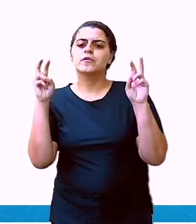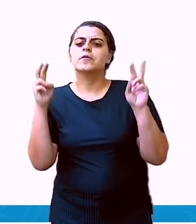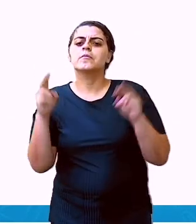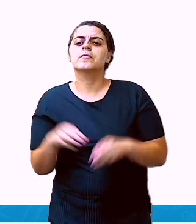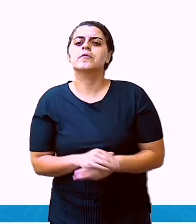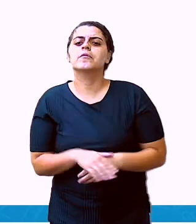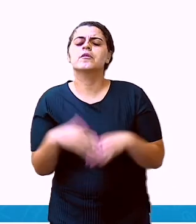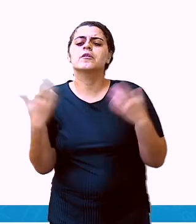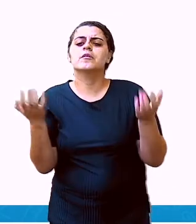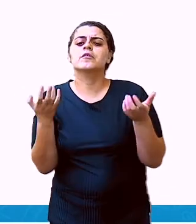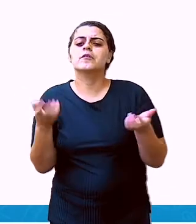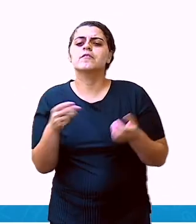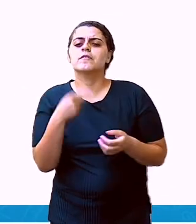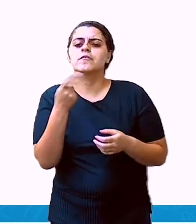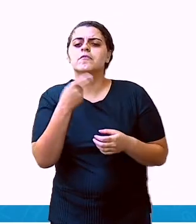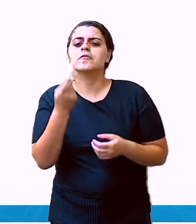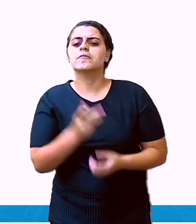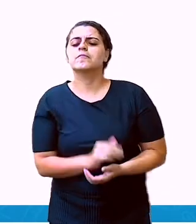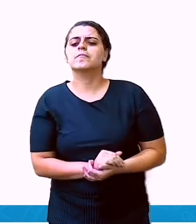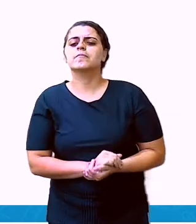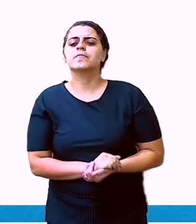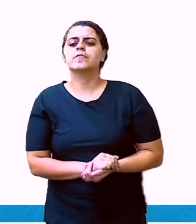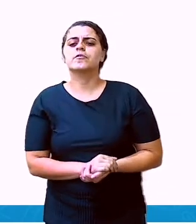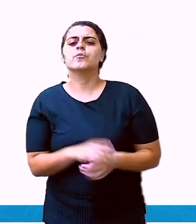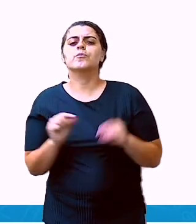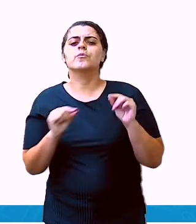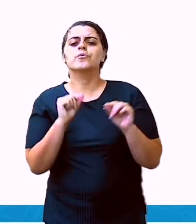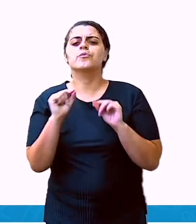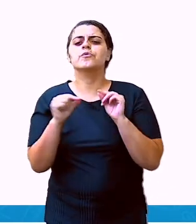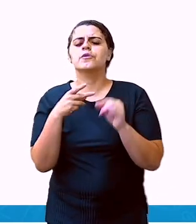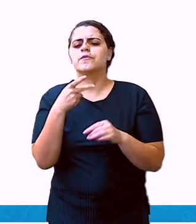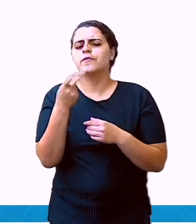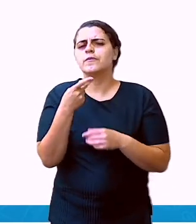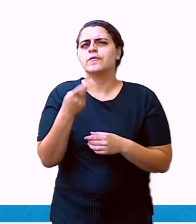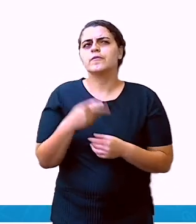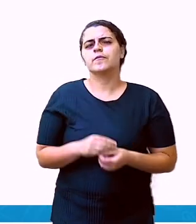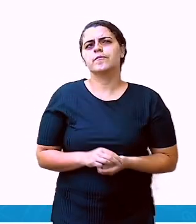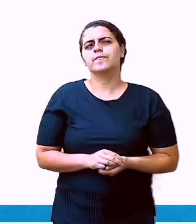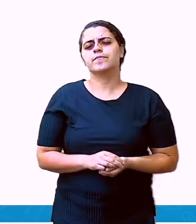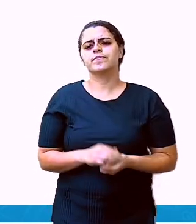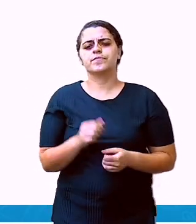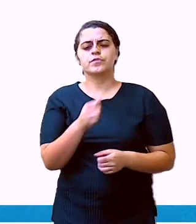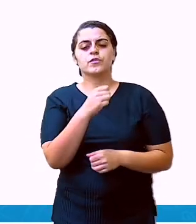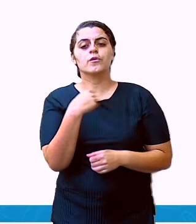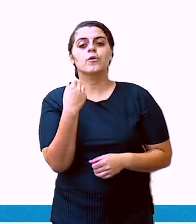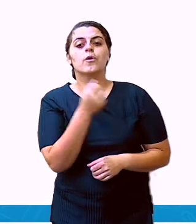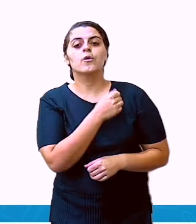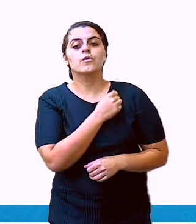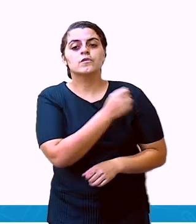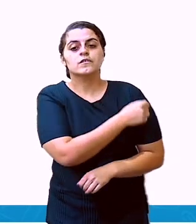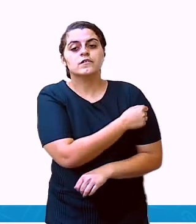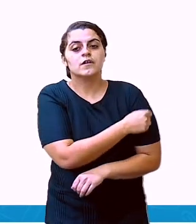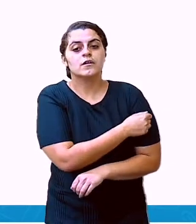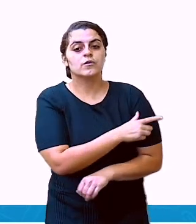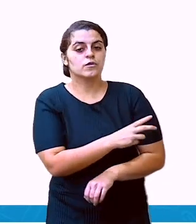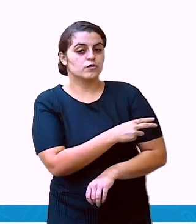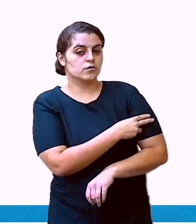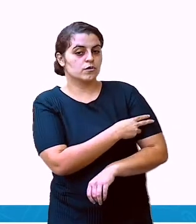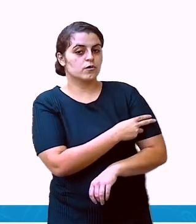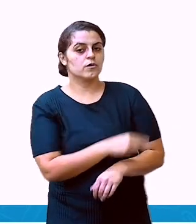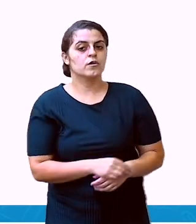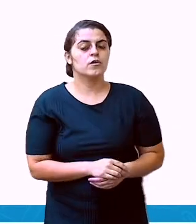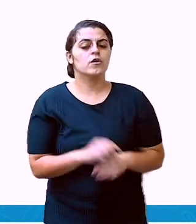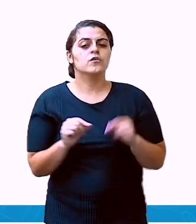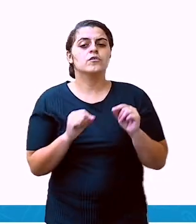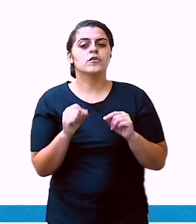que você quer falar com a pessoa? O que eu quis falar com os alunos do segundo ano? Será que